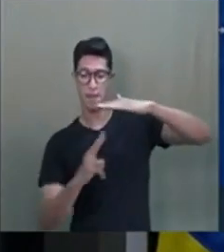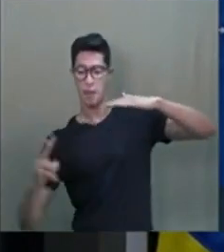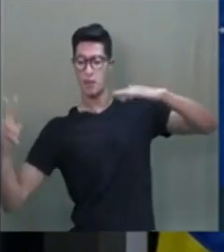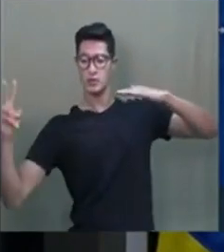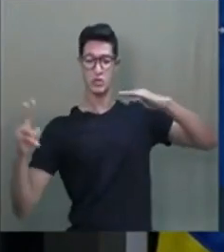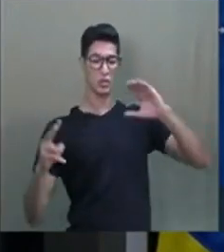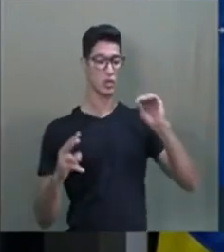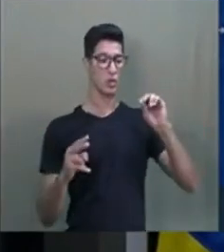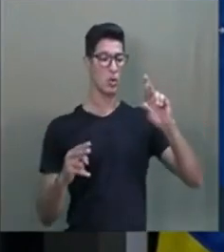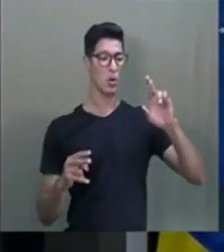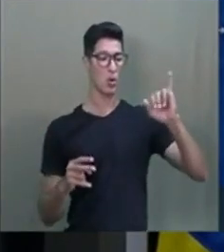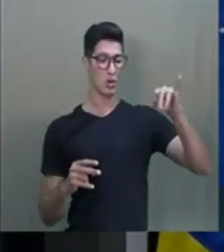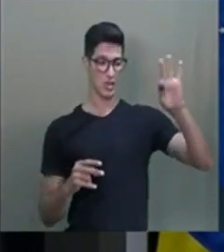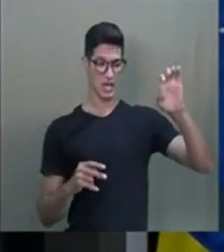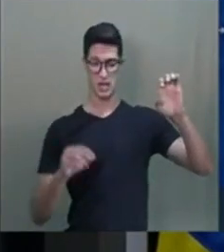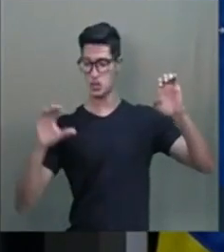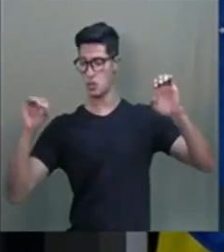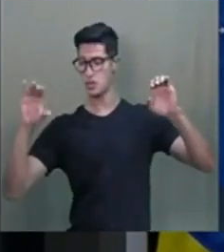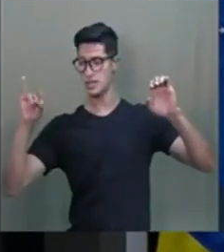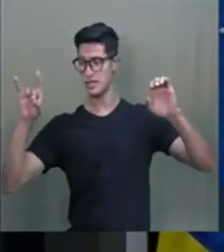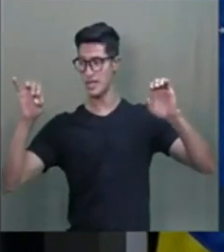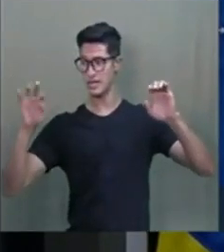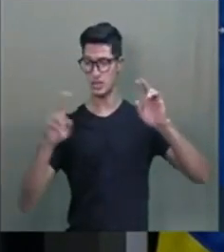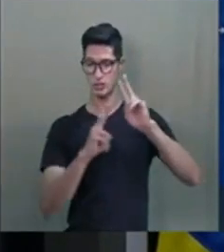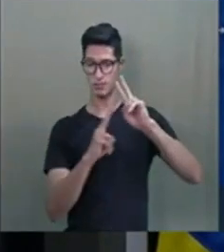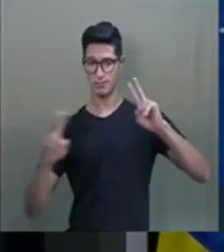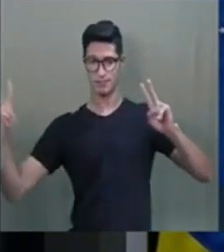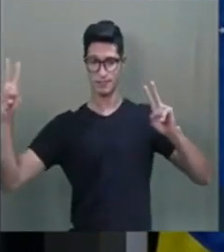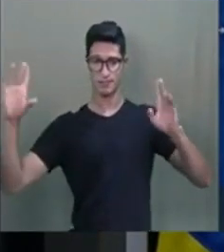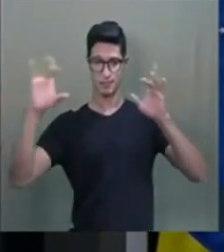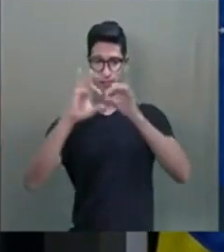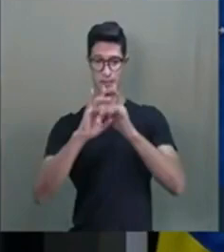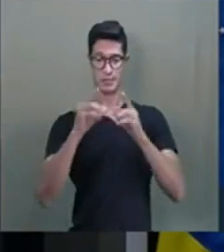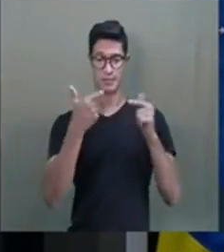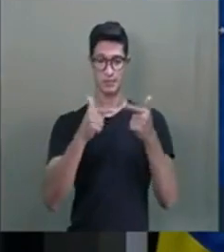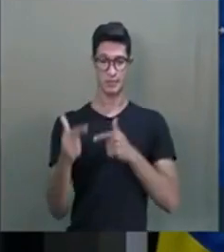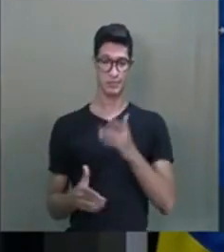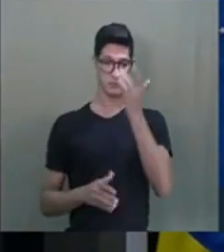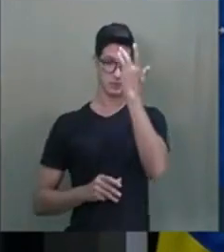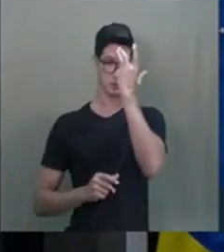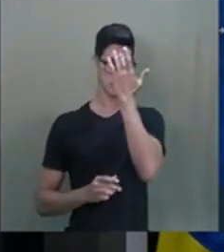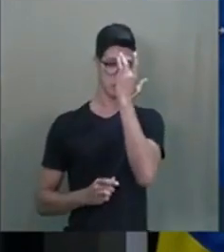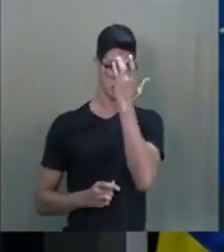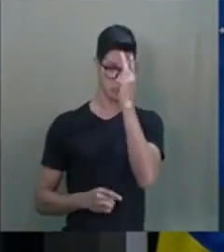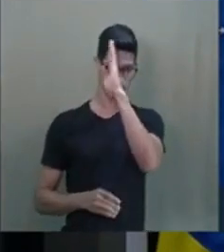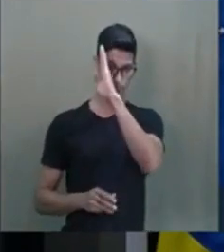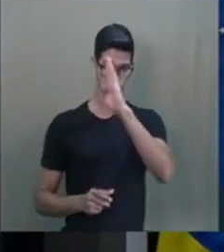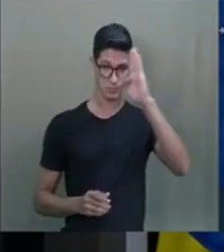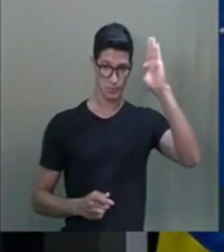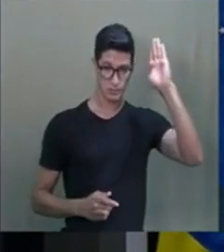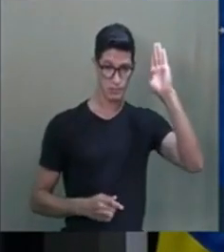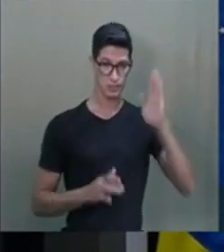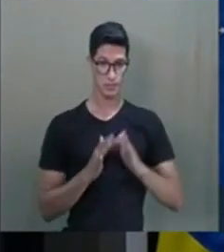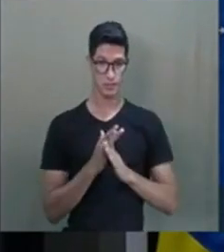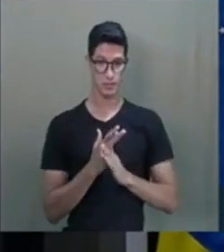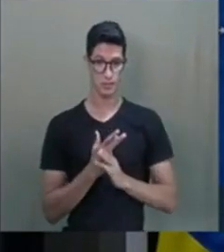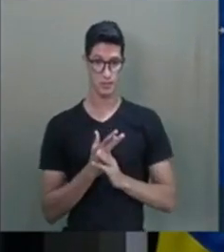Oriente e o Ocidente. E, uma vez, num trabalho na Índia, numa universidade na Índia,